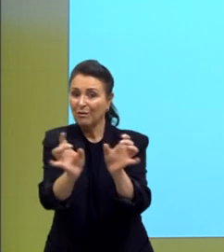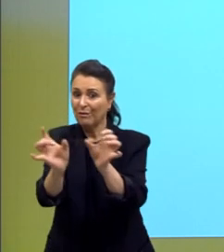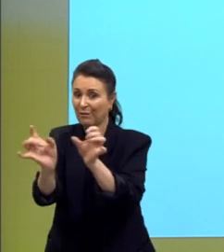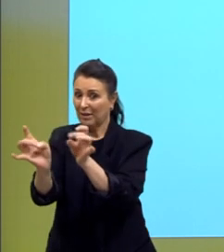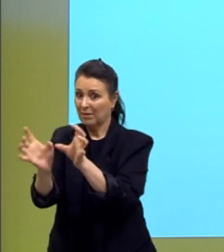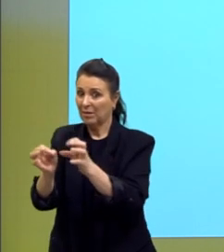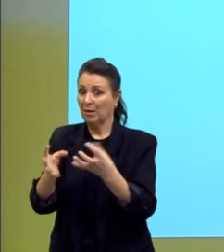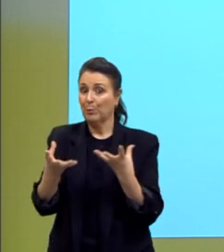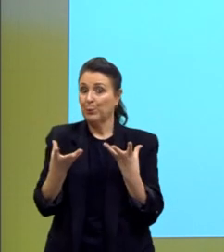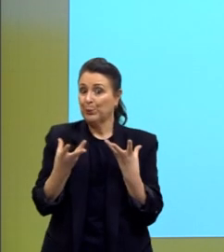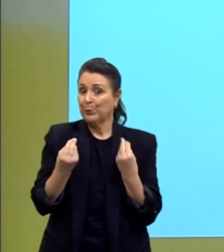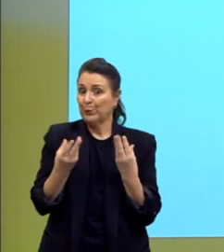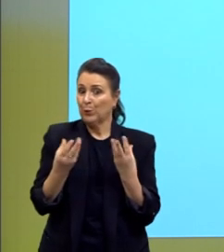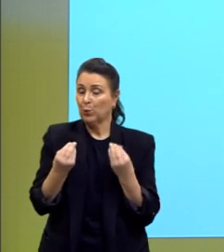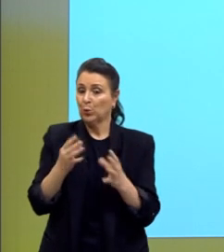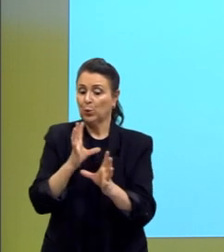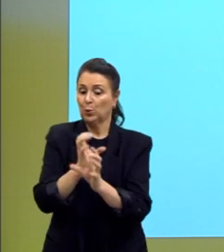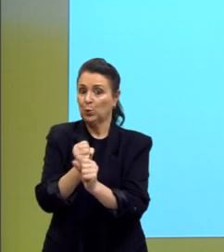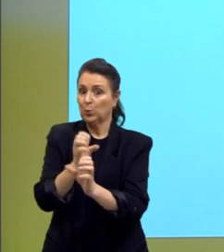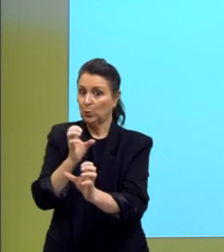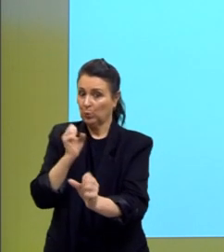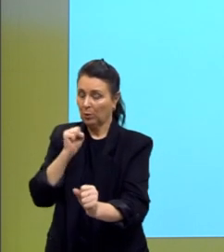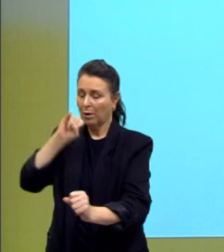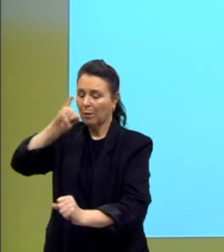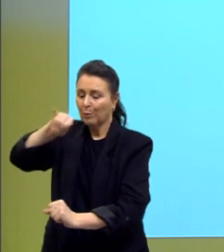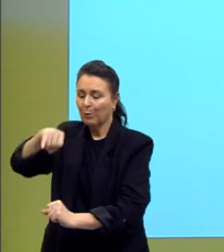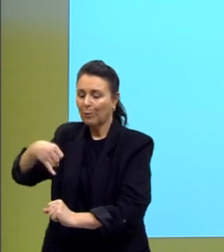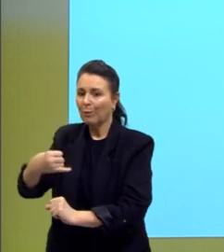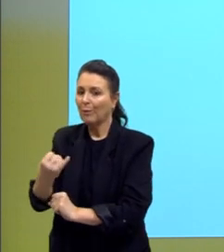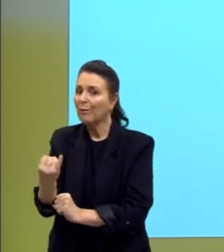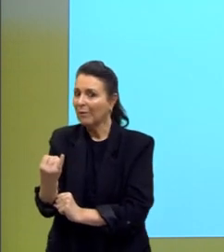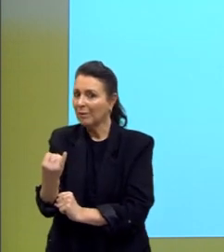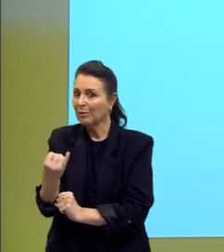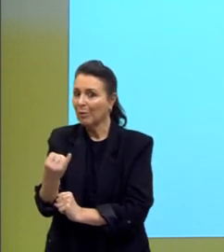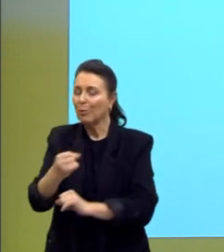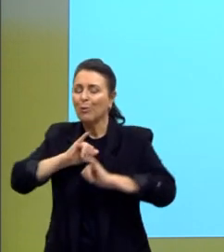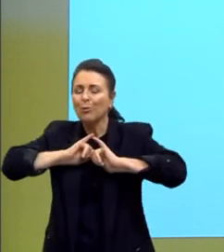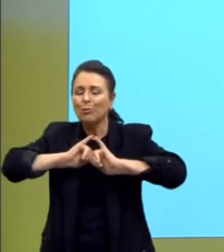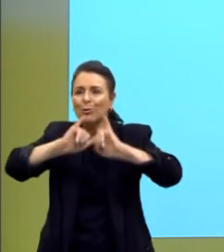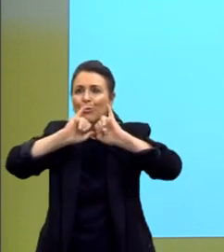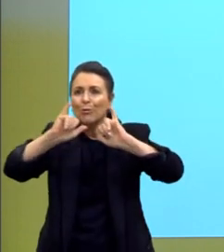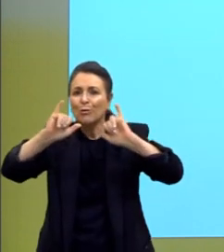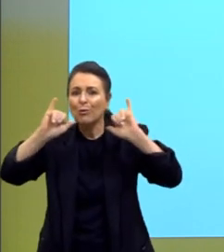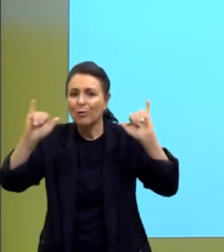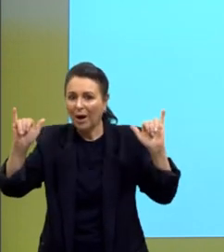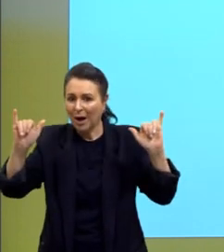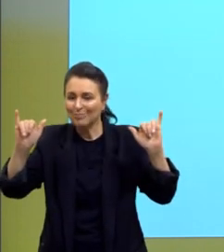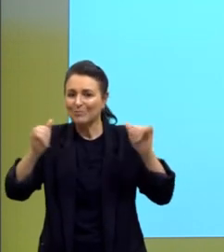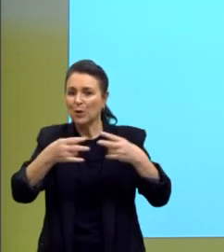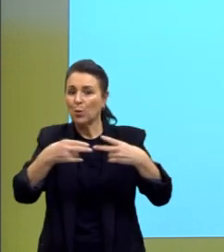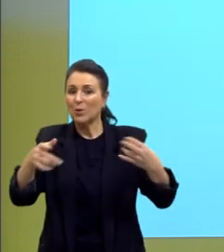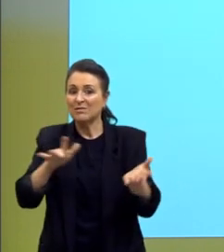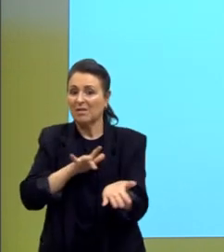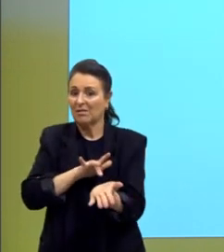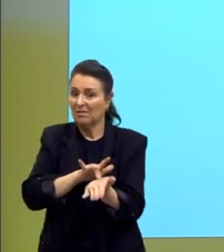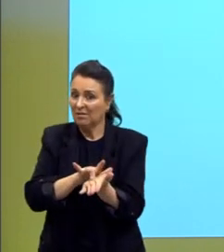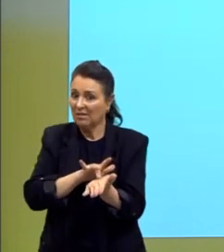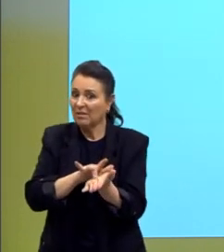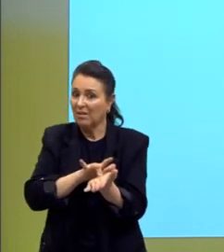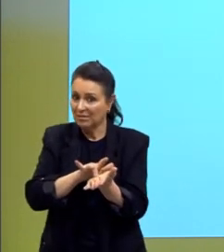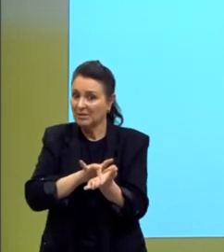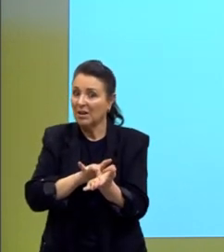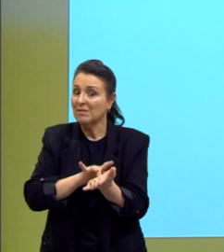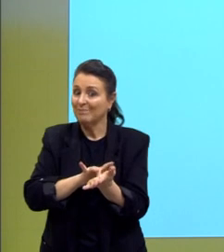larga escala e no lucro, aproveitam esse quadro para divulgar propagandas enganosas em muitos casos.